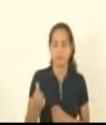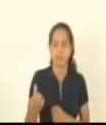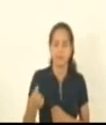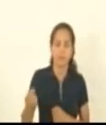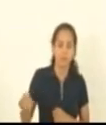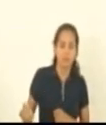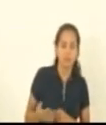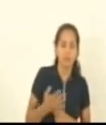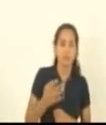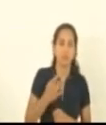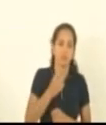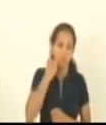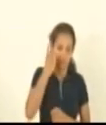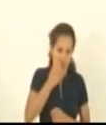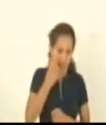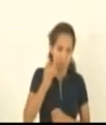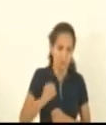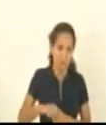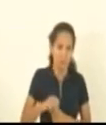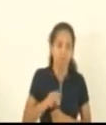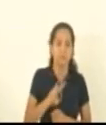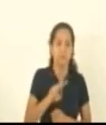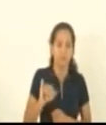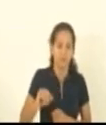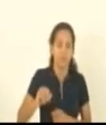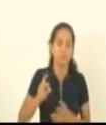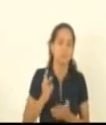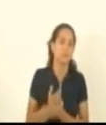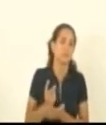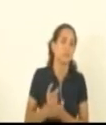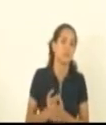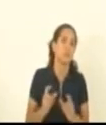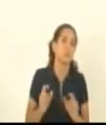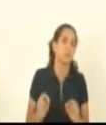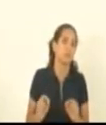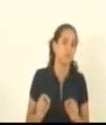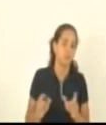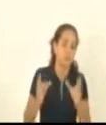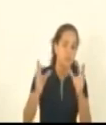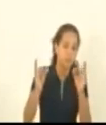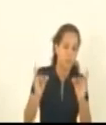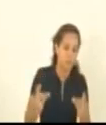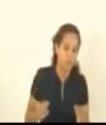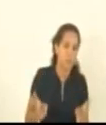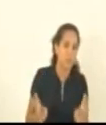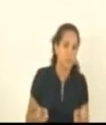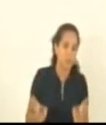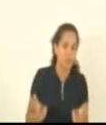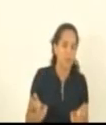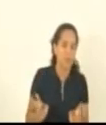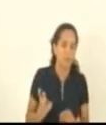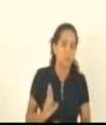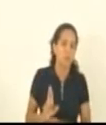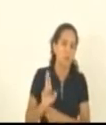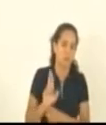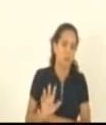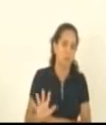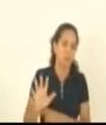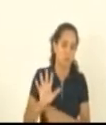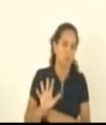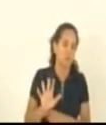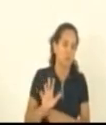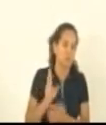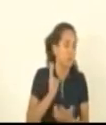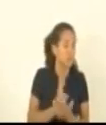sempre vai ser o mesmo parecer da Procuradoria do Estado